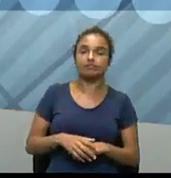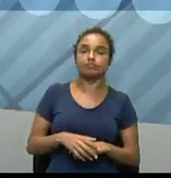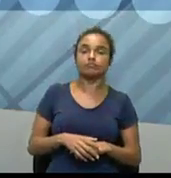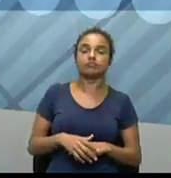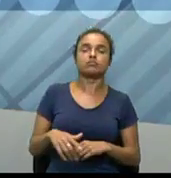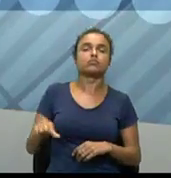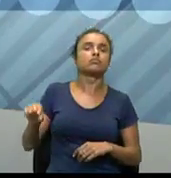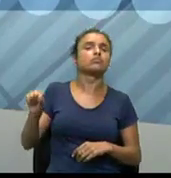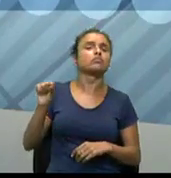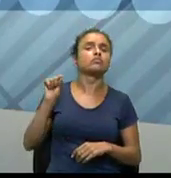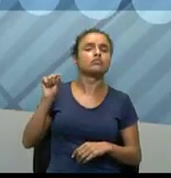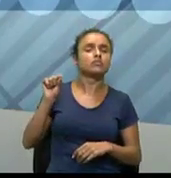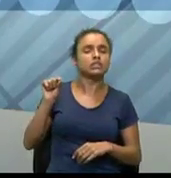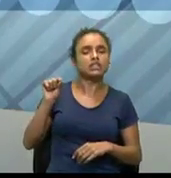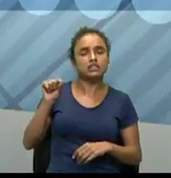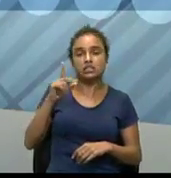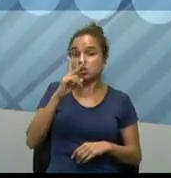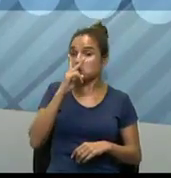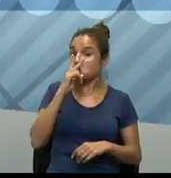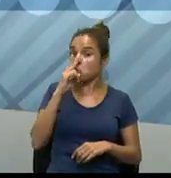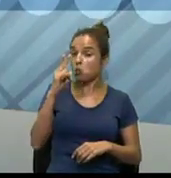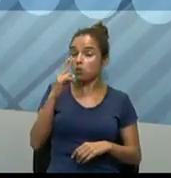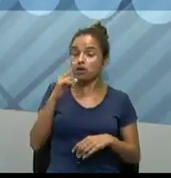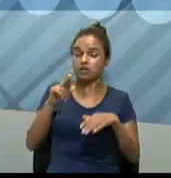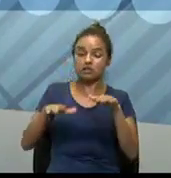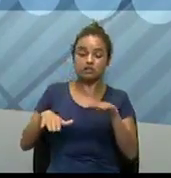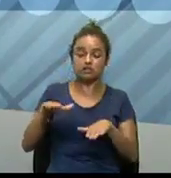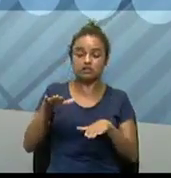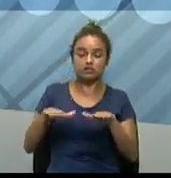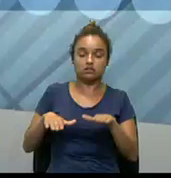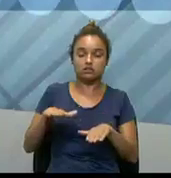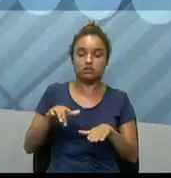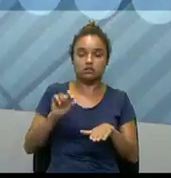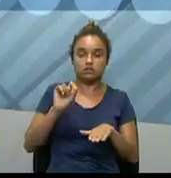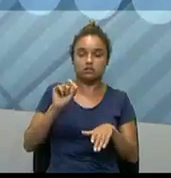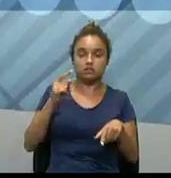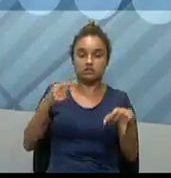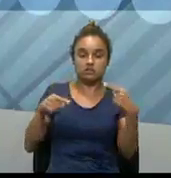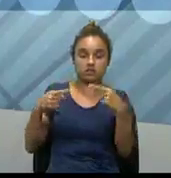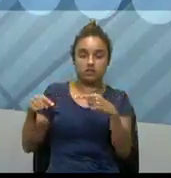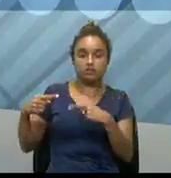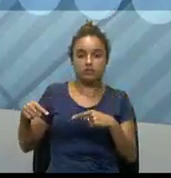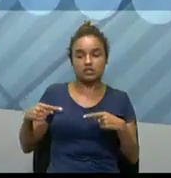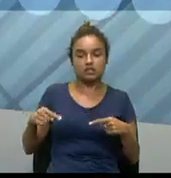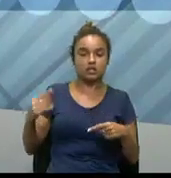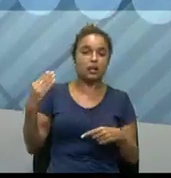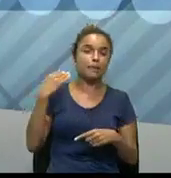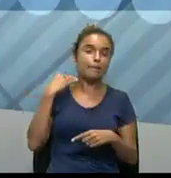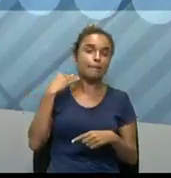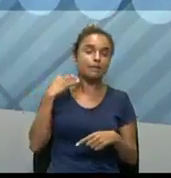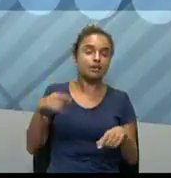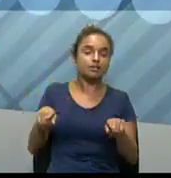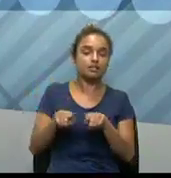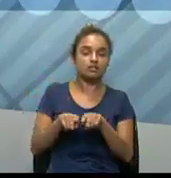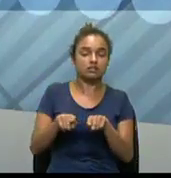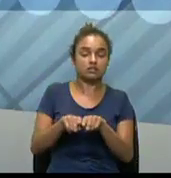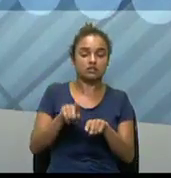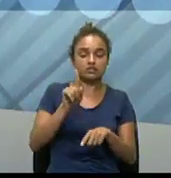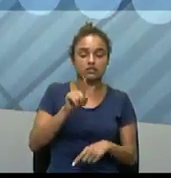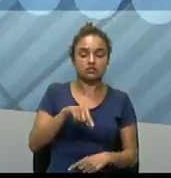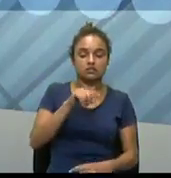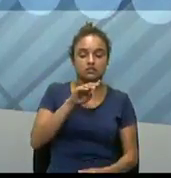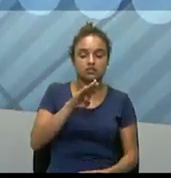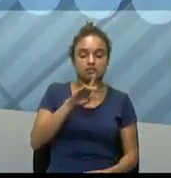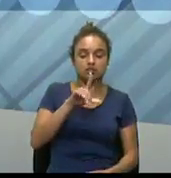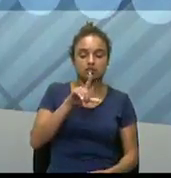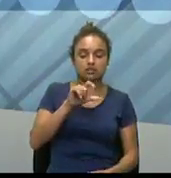O que, muitas vezes, aí, que estão discutindo, e até os bancos, né? É a questão do blockchain.